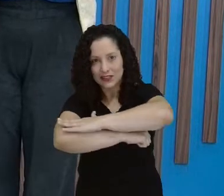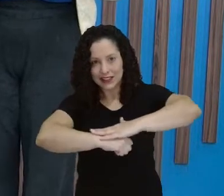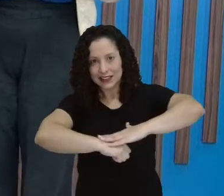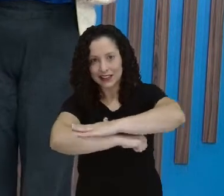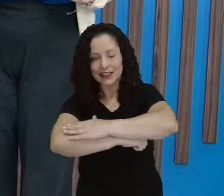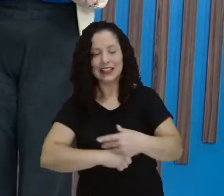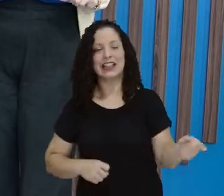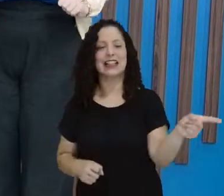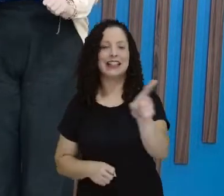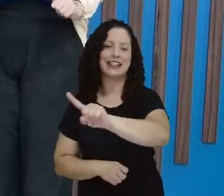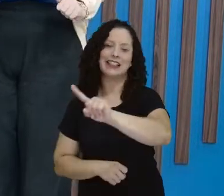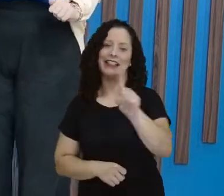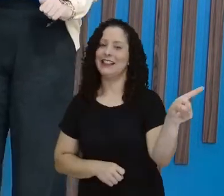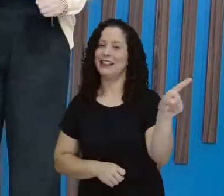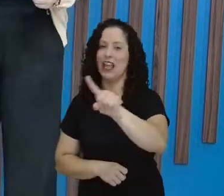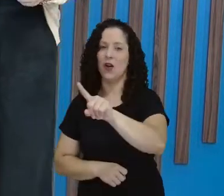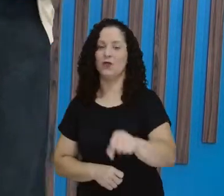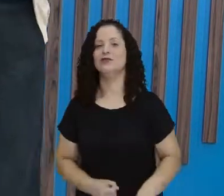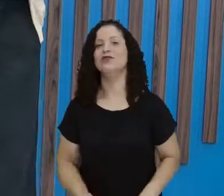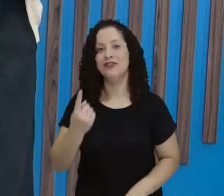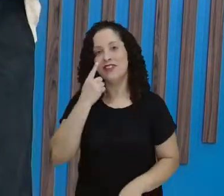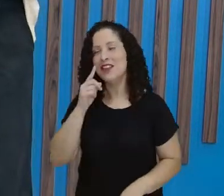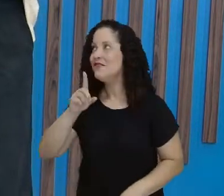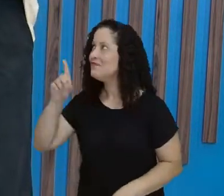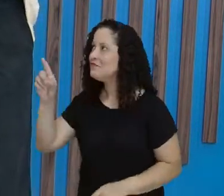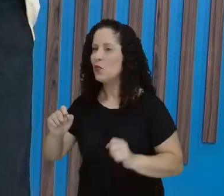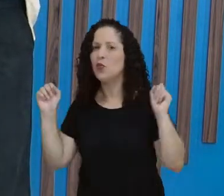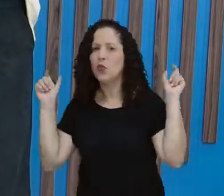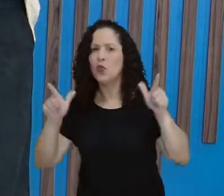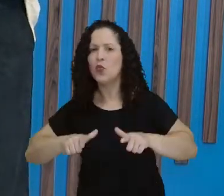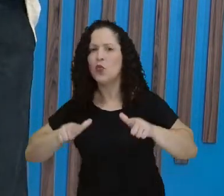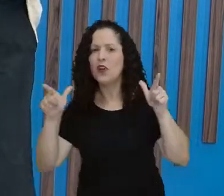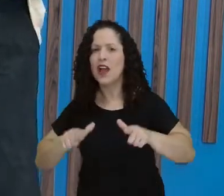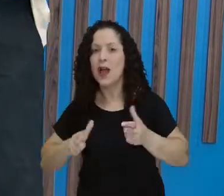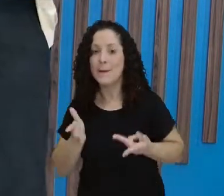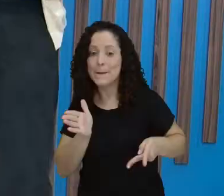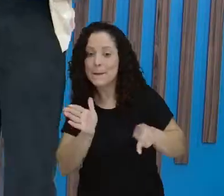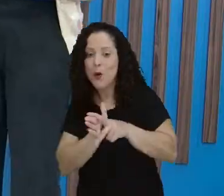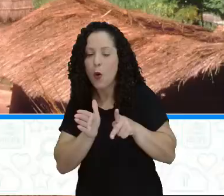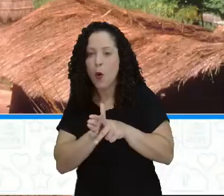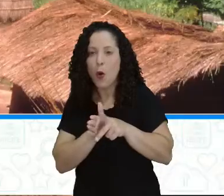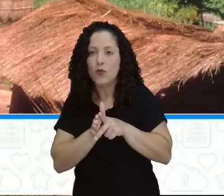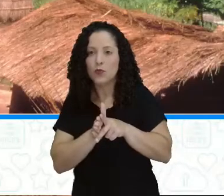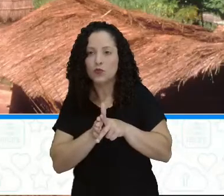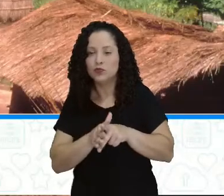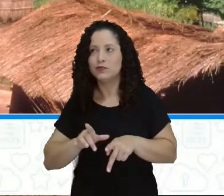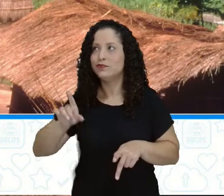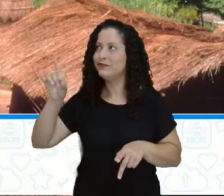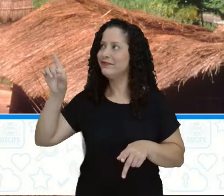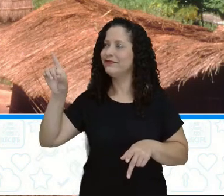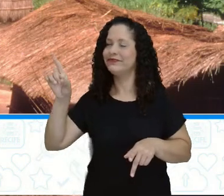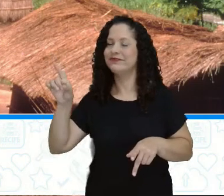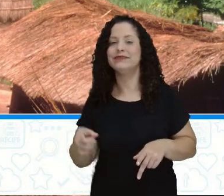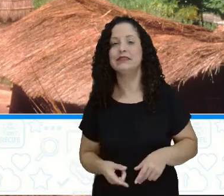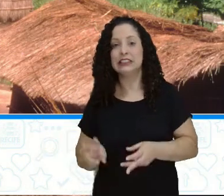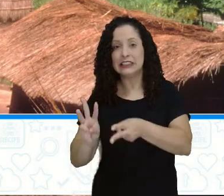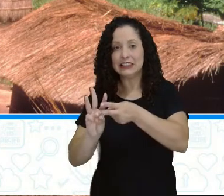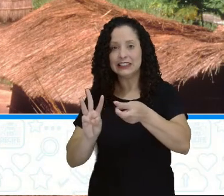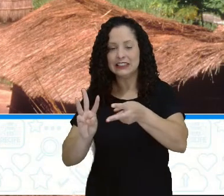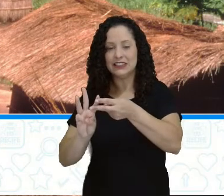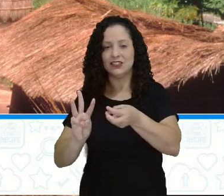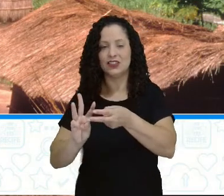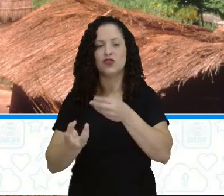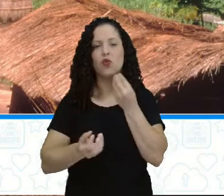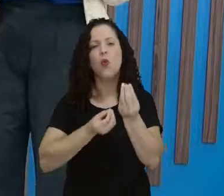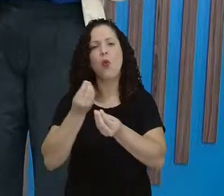Na Nanina, não. Olha só onde ele mora. Ele mora numa aldeia, uma aldeia indígena. E a gente observa aqui, na aldeia, como é que